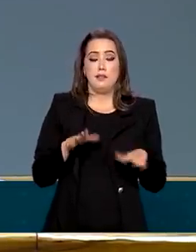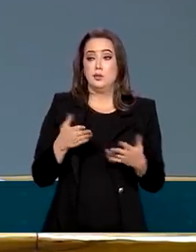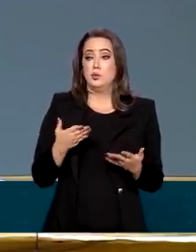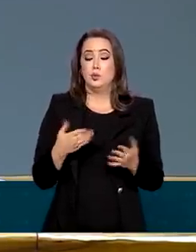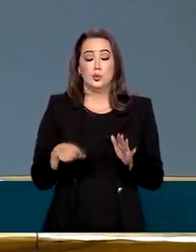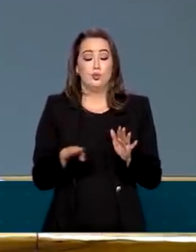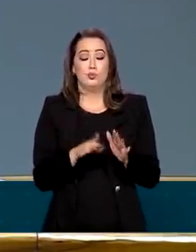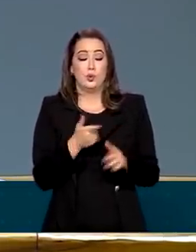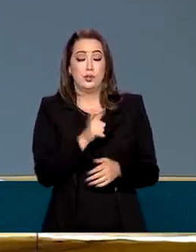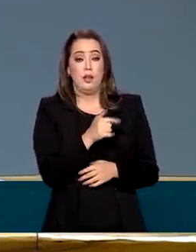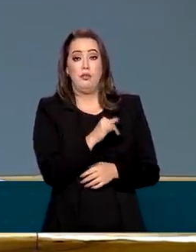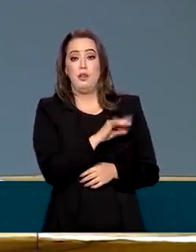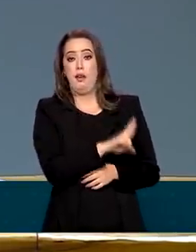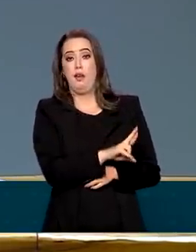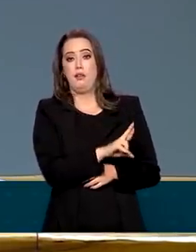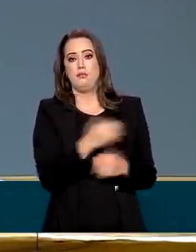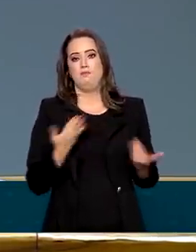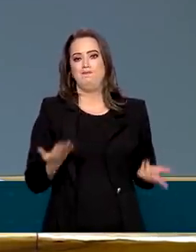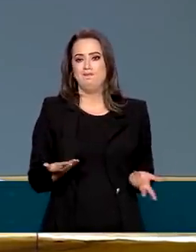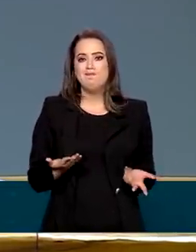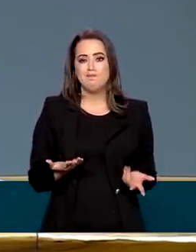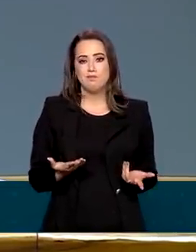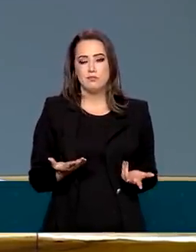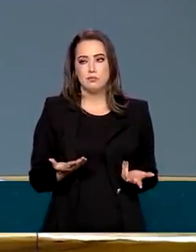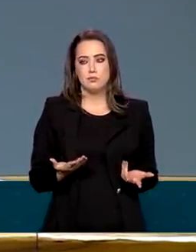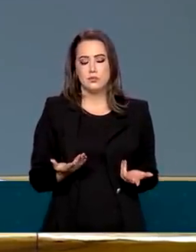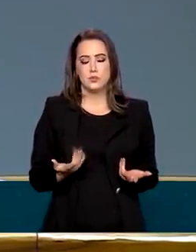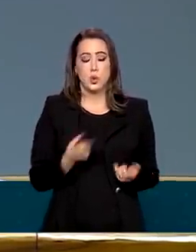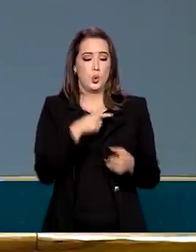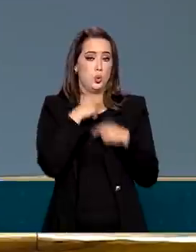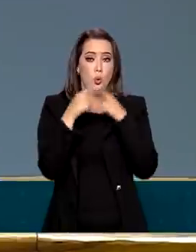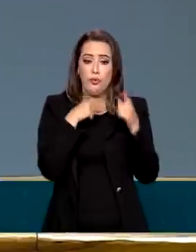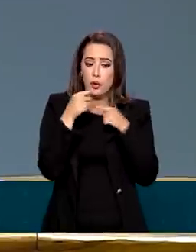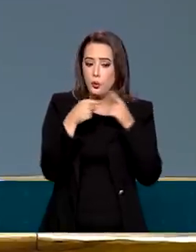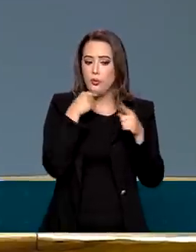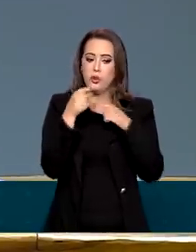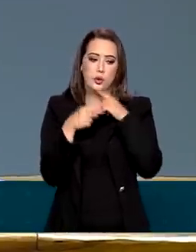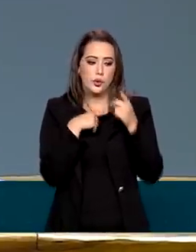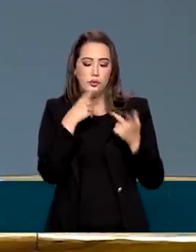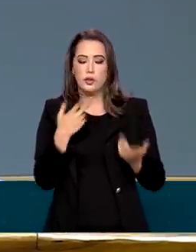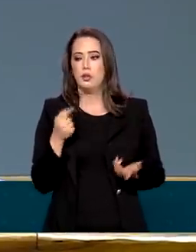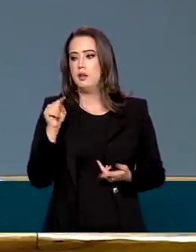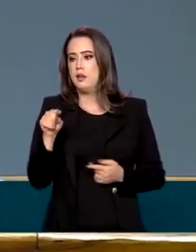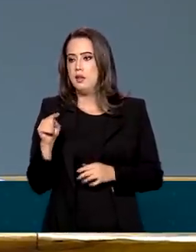Então, isso fica uma incerteza e é normal que o mercado fica nervoso porque fica falando bom, quanto é que eles vão gastar?